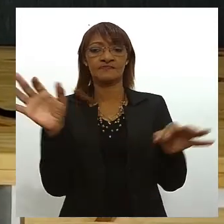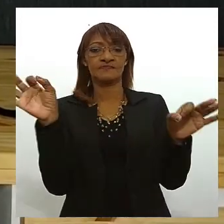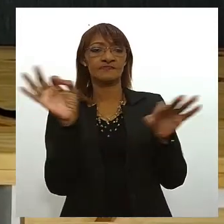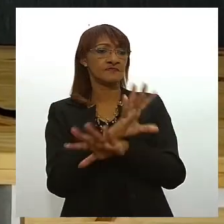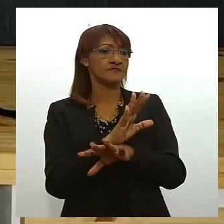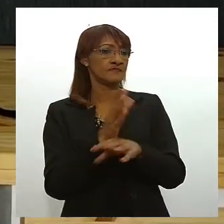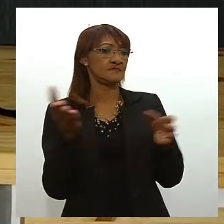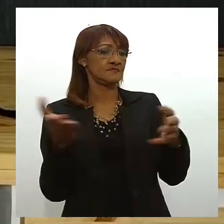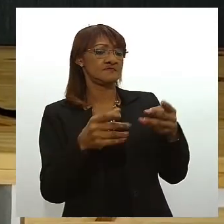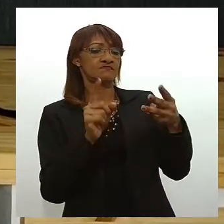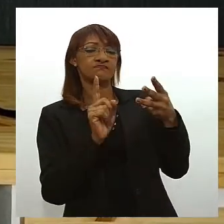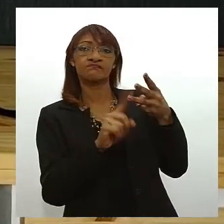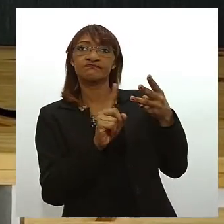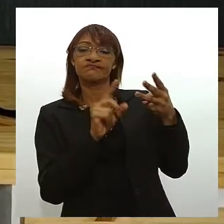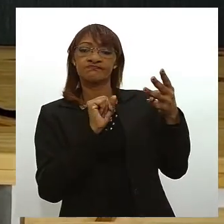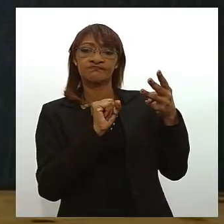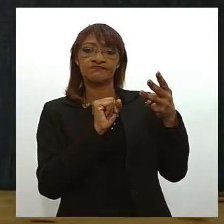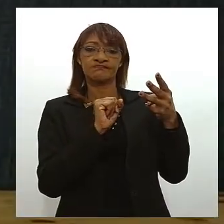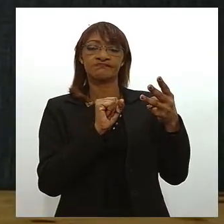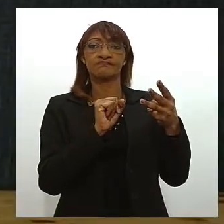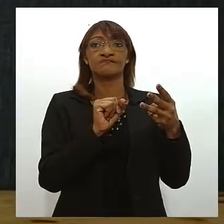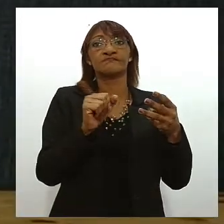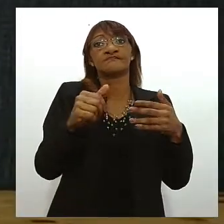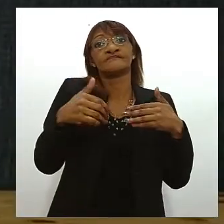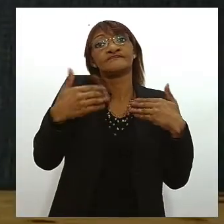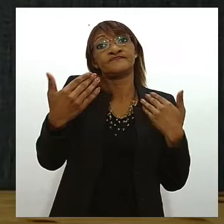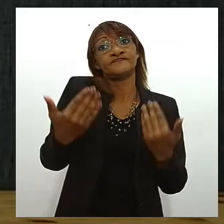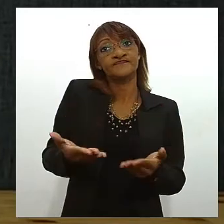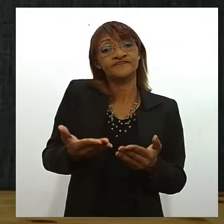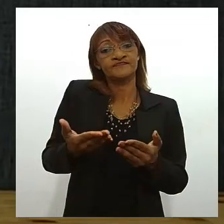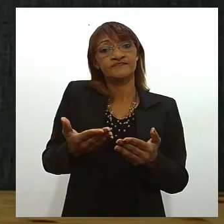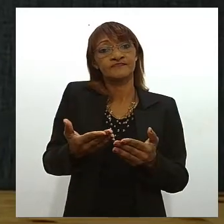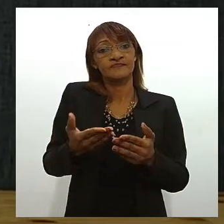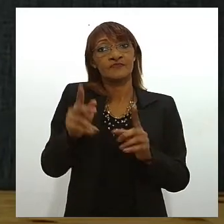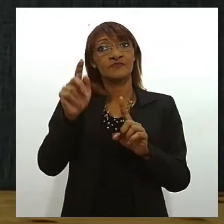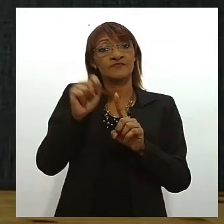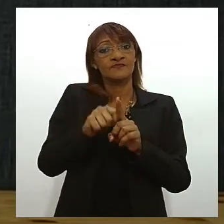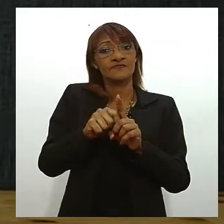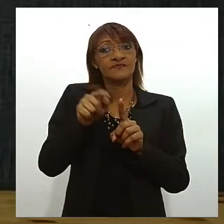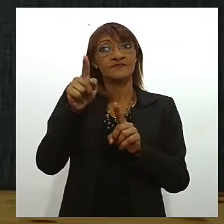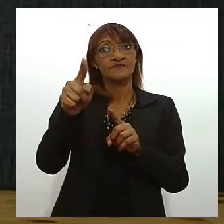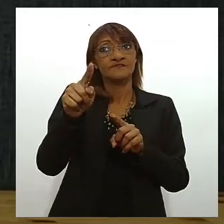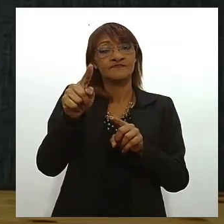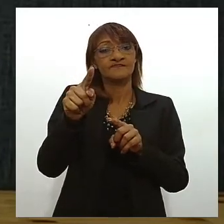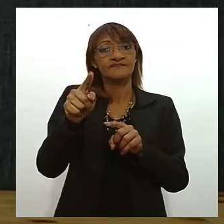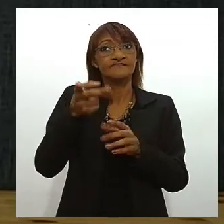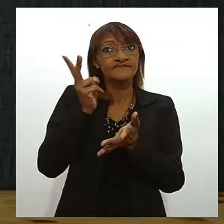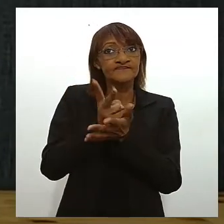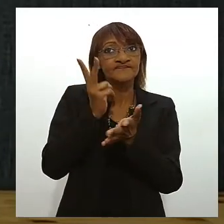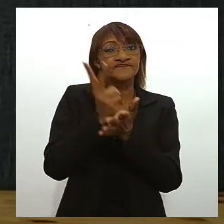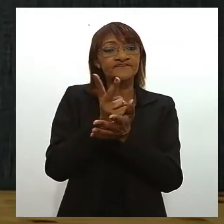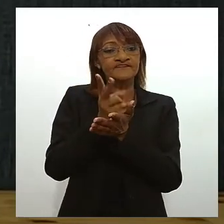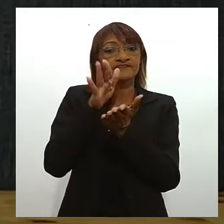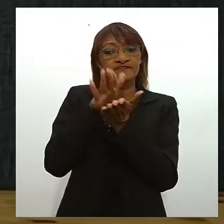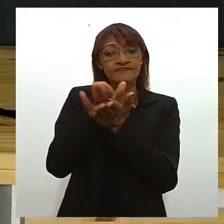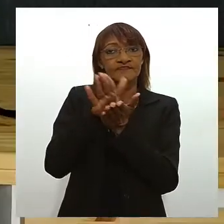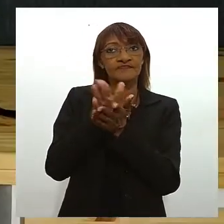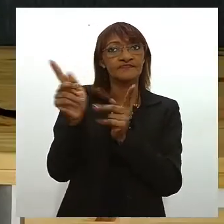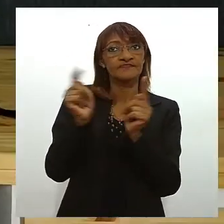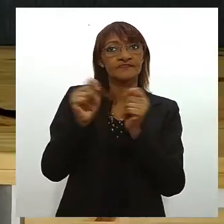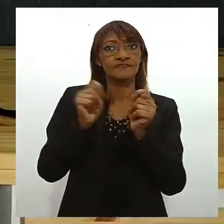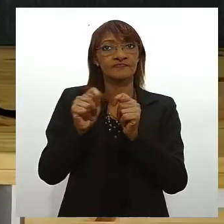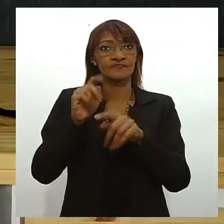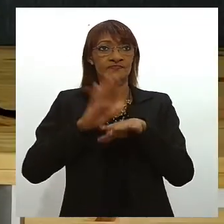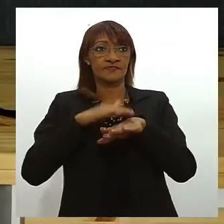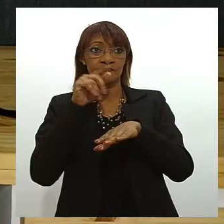de assumir um compromisso consigo defina um valor mensal para você poupar todos os meses será uma dívida com você mesmo